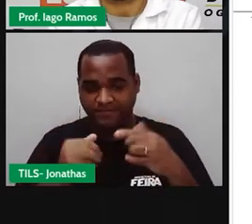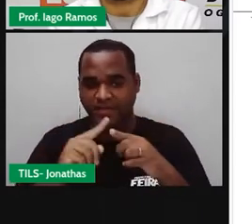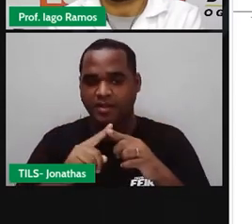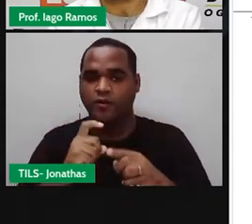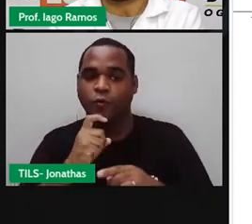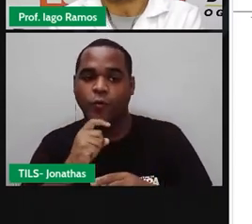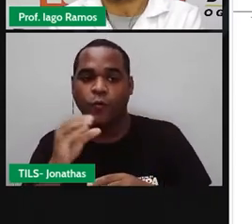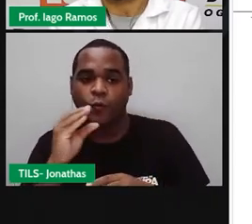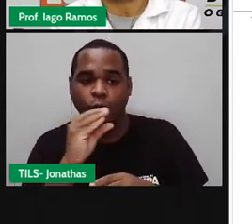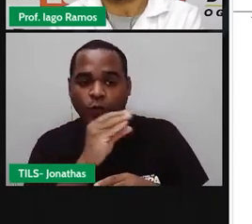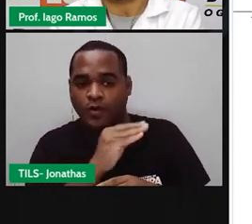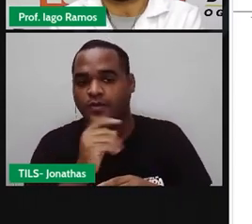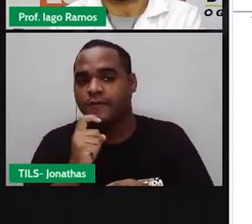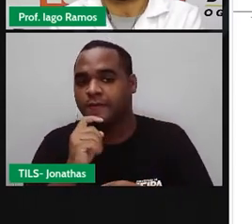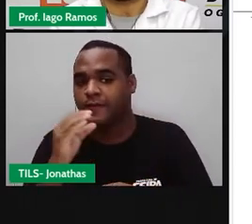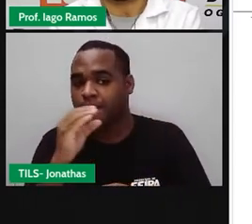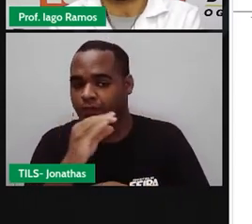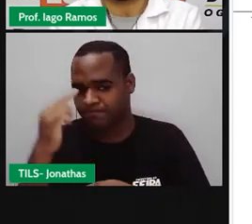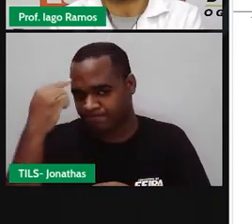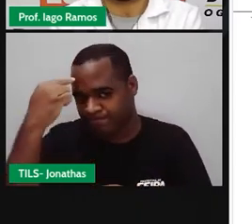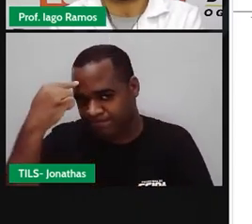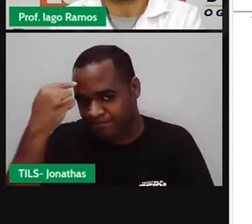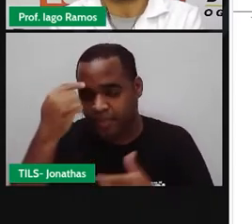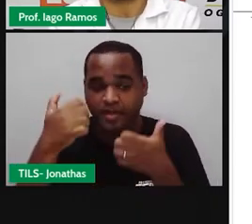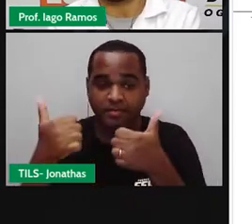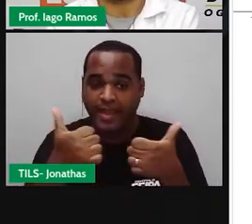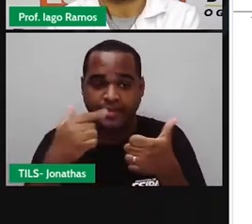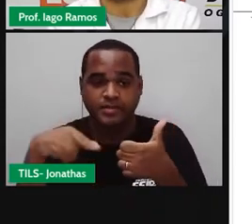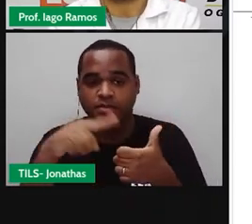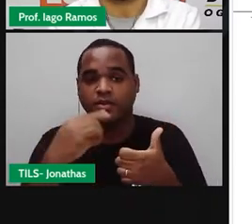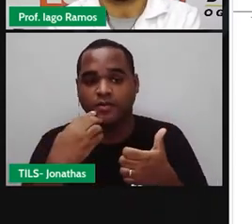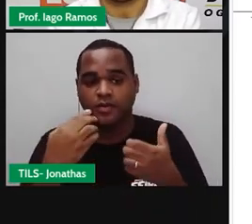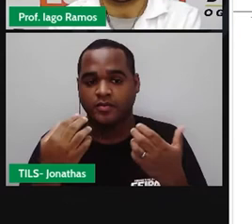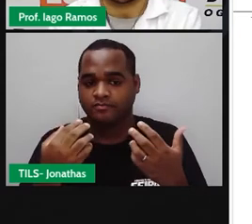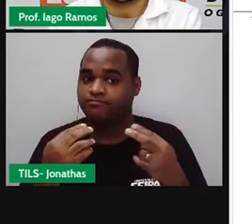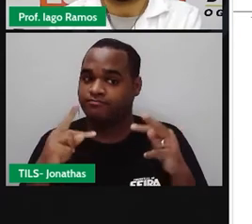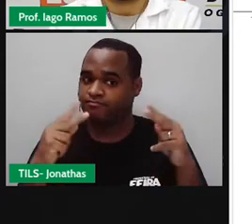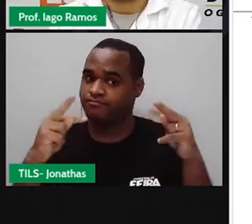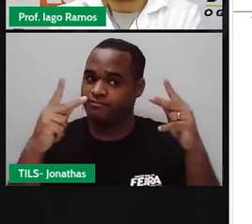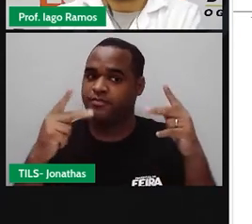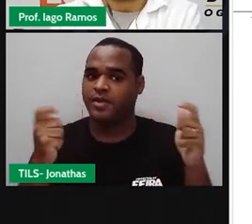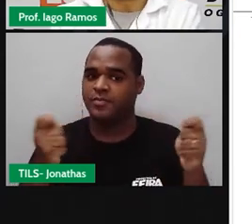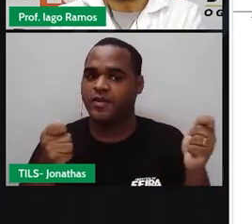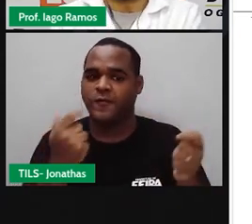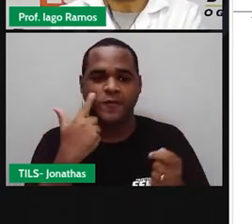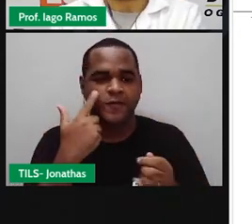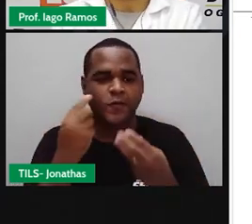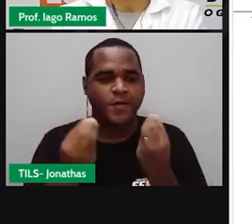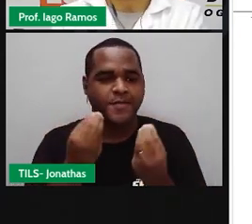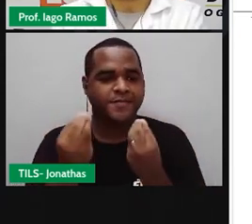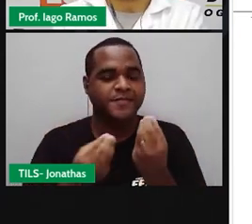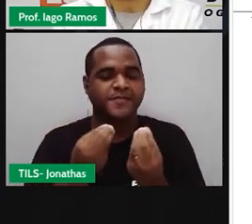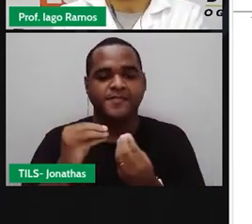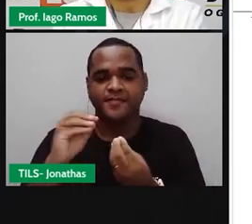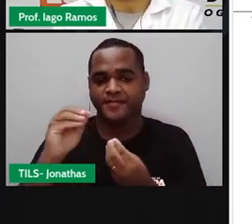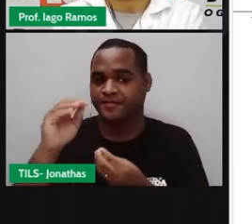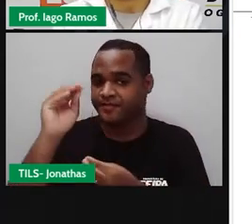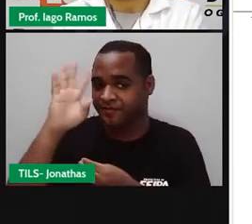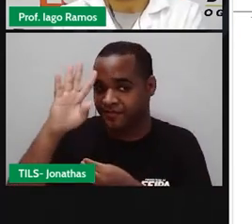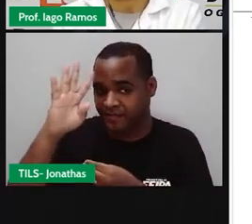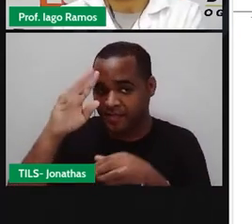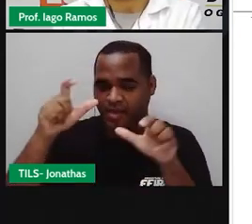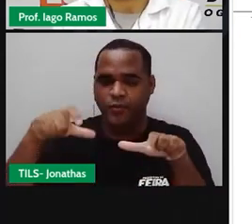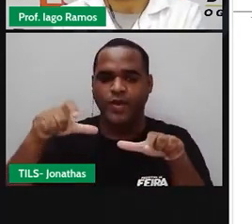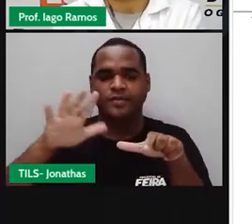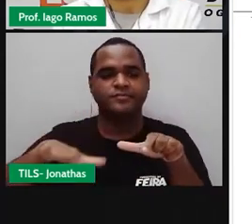Temperatura é uma ideia bacana para a gente pensar aqui quem é maior, quem é menor. Imagine um lugar fazendo